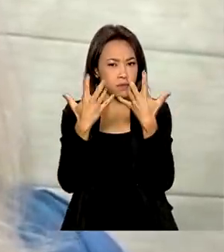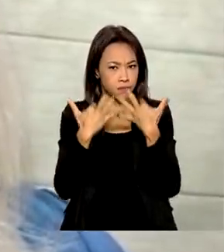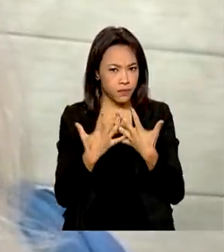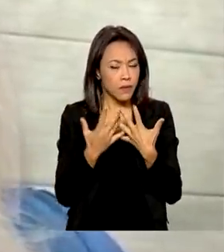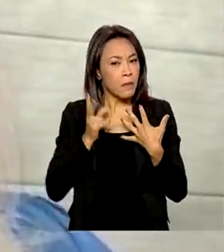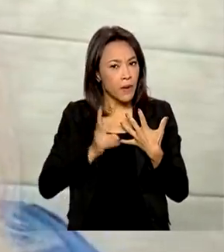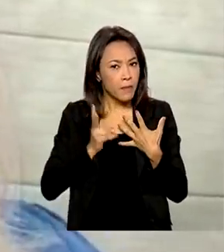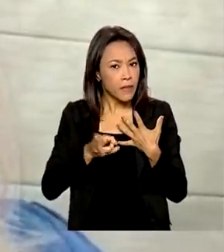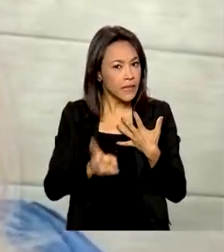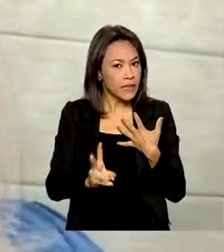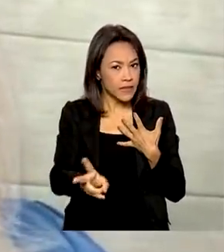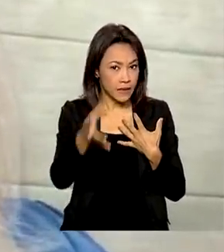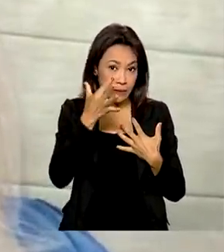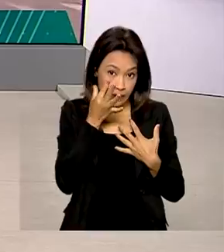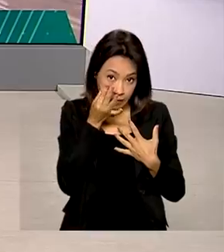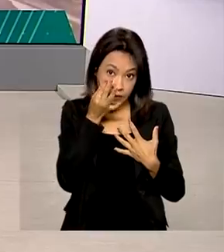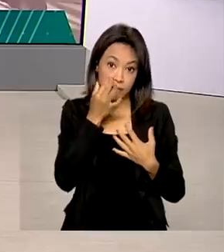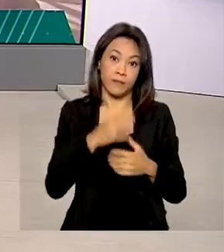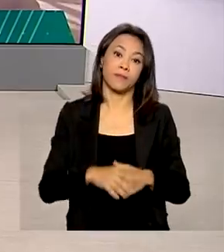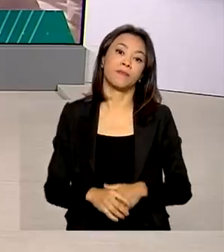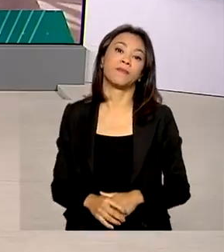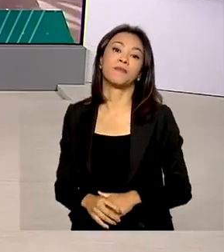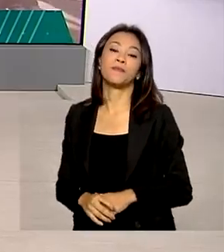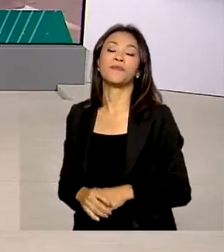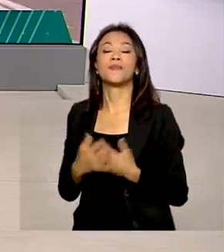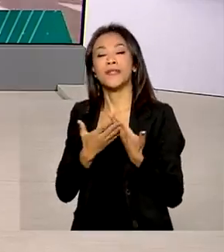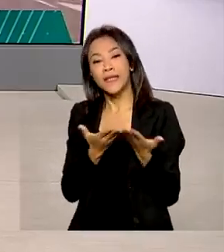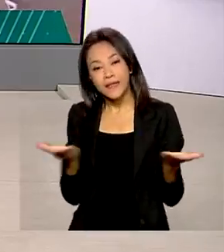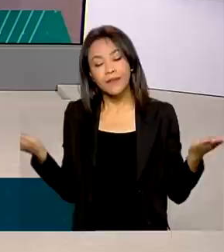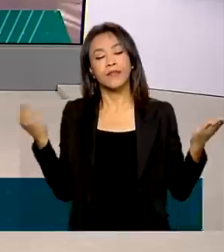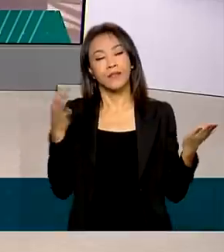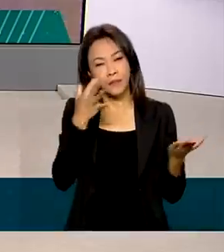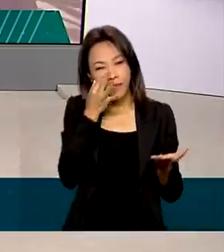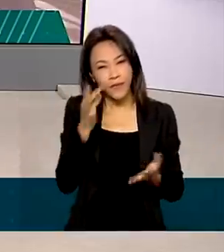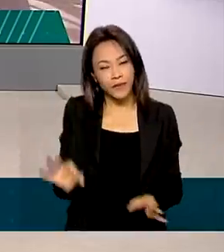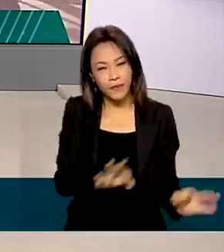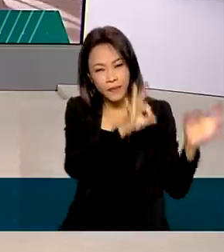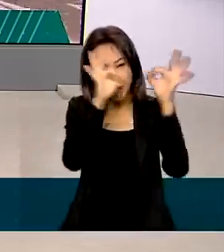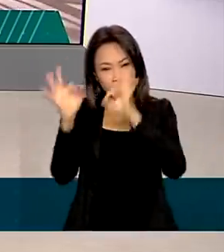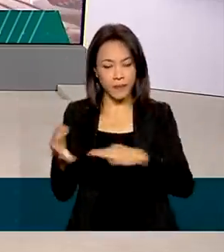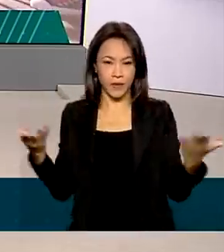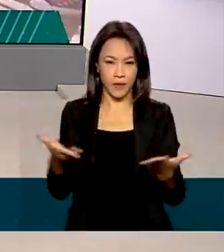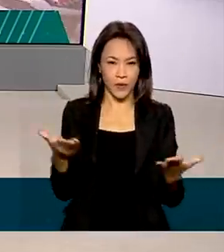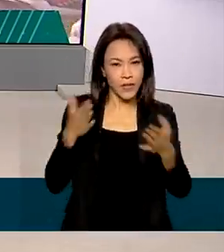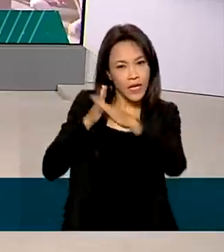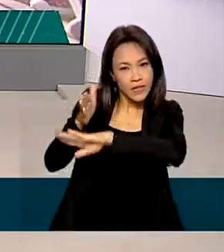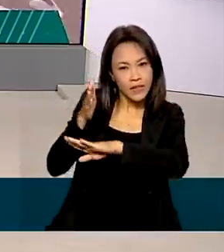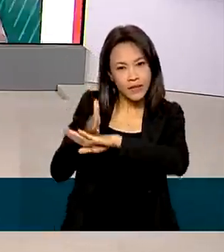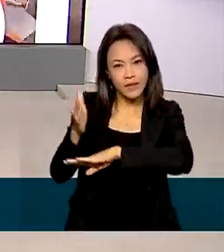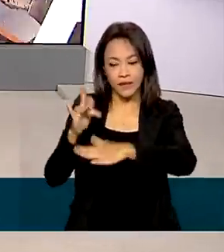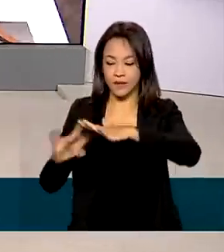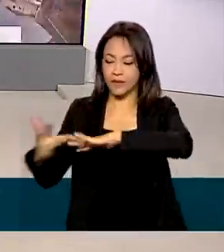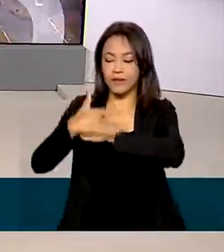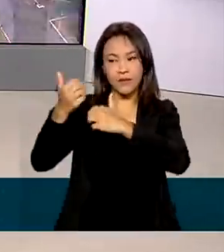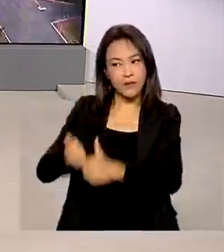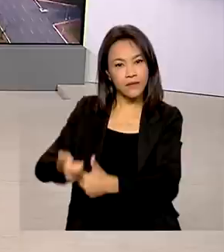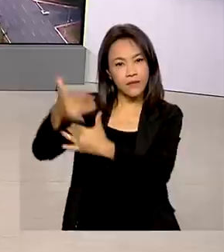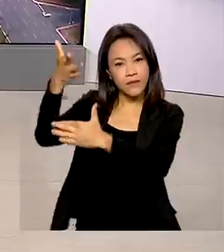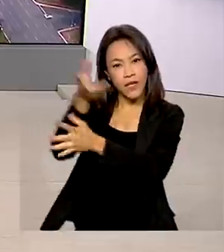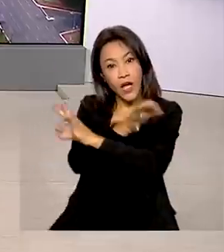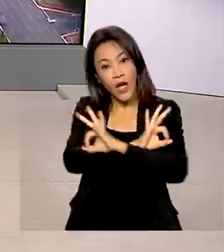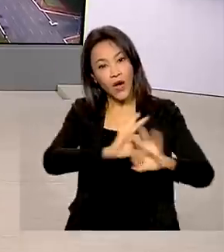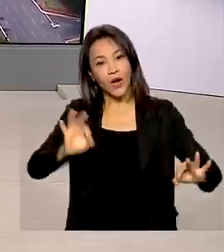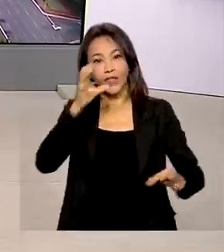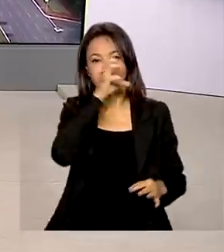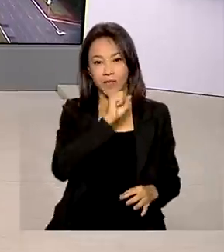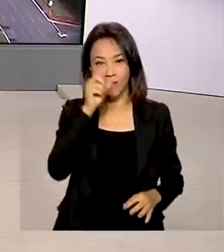mantidas de forma presencial. É isso. Para rever as reportagens de hoje, acesse as nossas redes sociais. Um ótimo